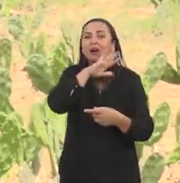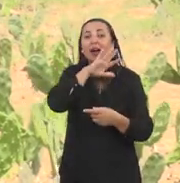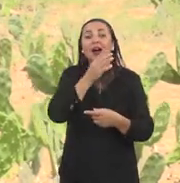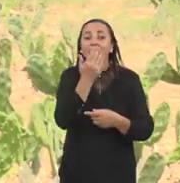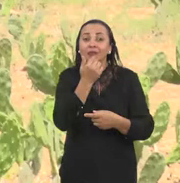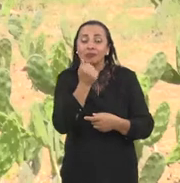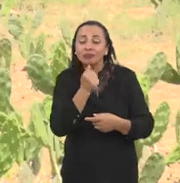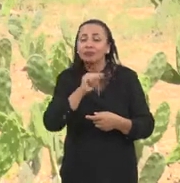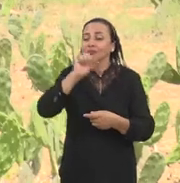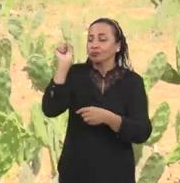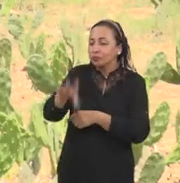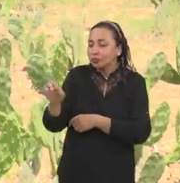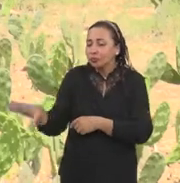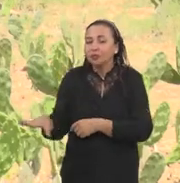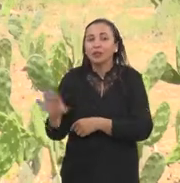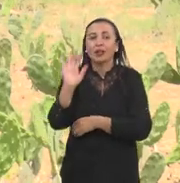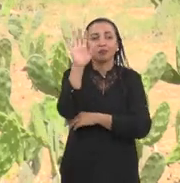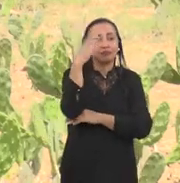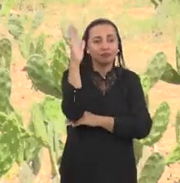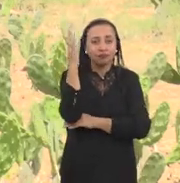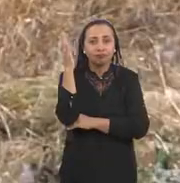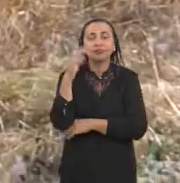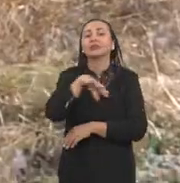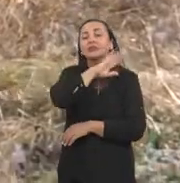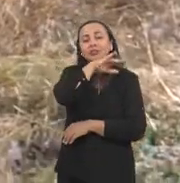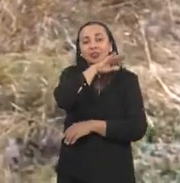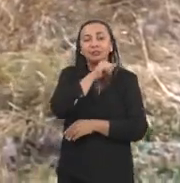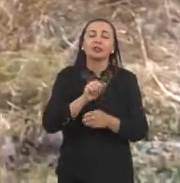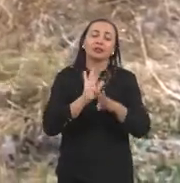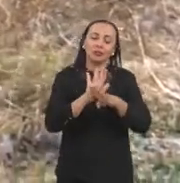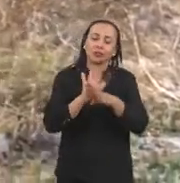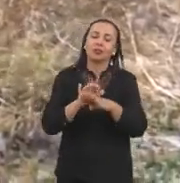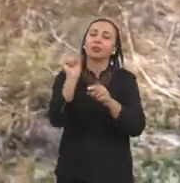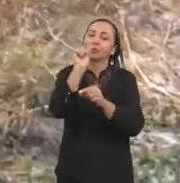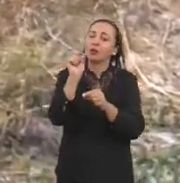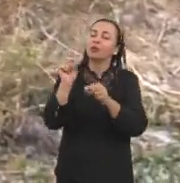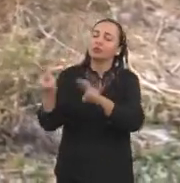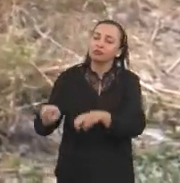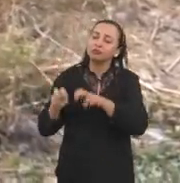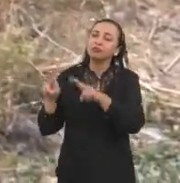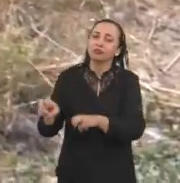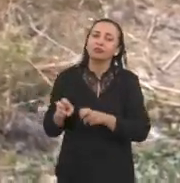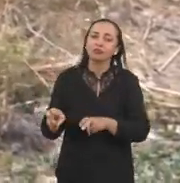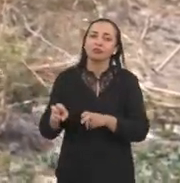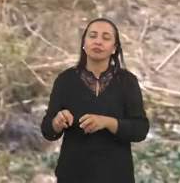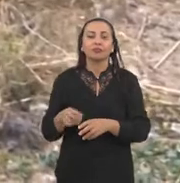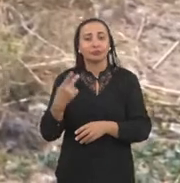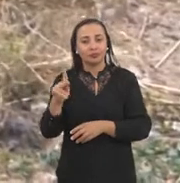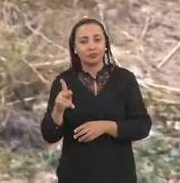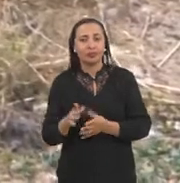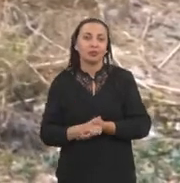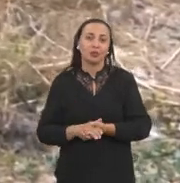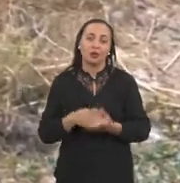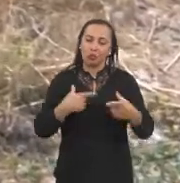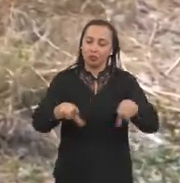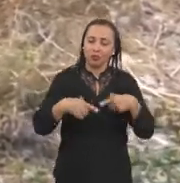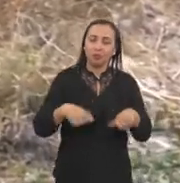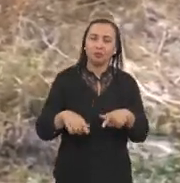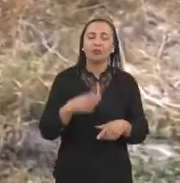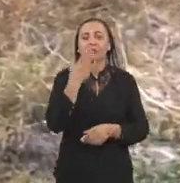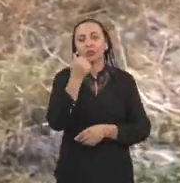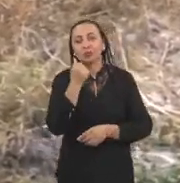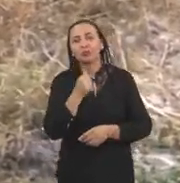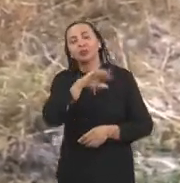alimentação, para irrigação e alimentação de animais, que vai ajudar principalmente aos pequenos produtores na sua